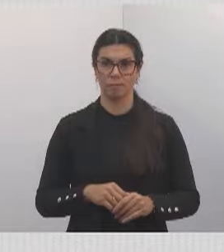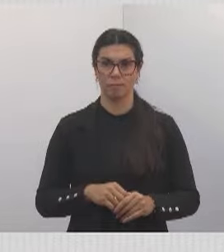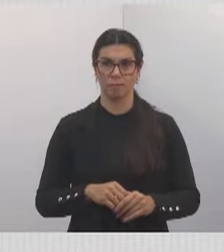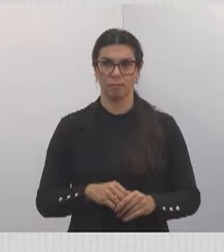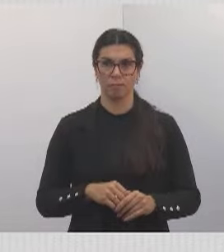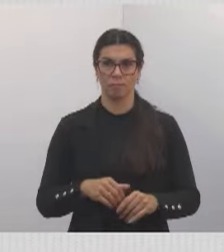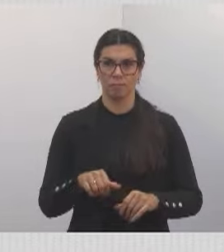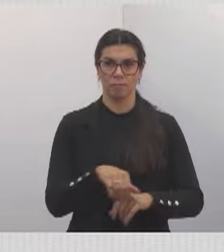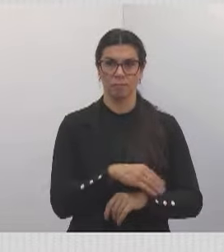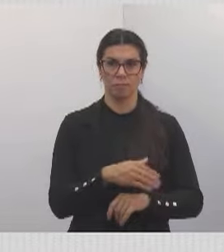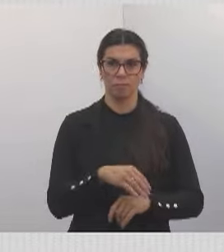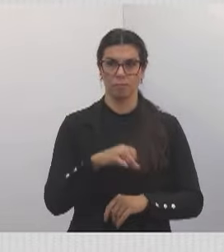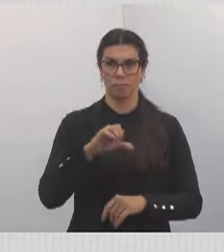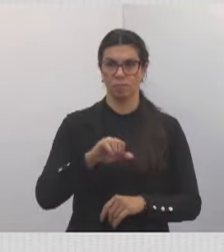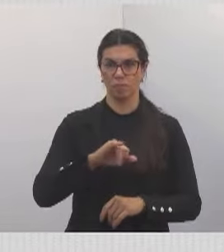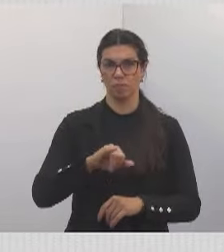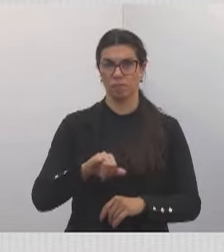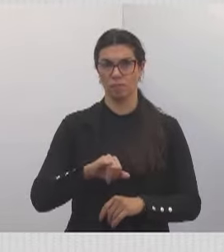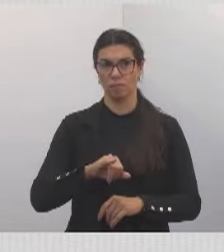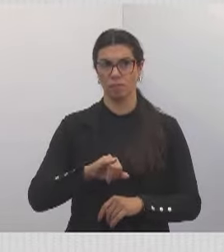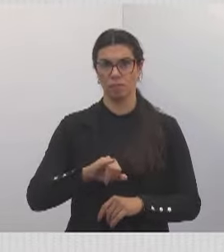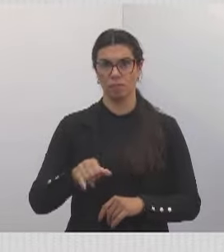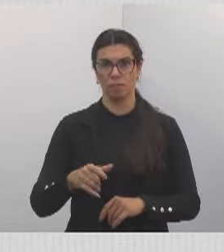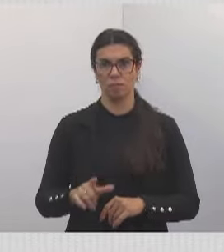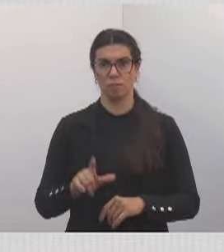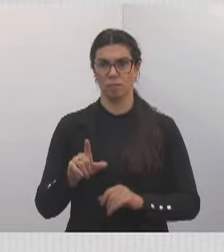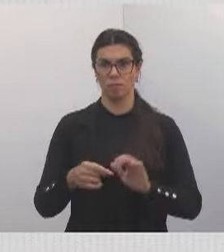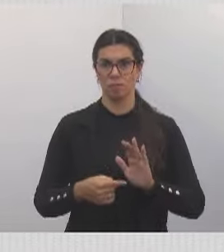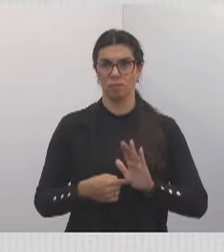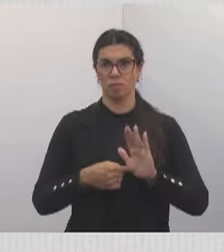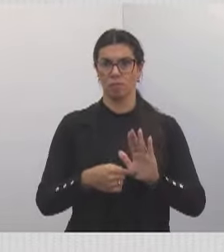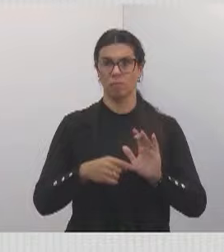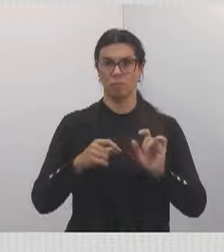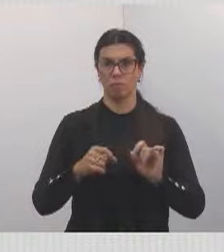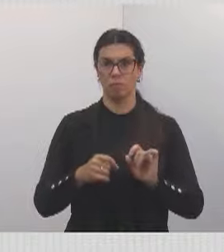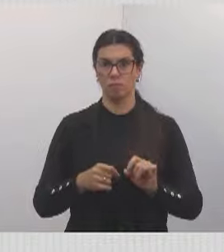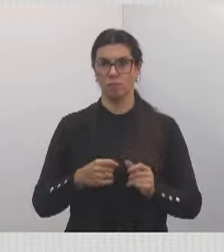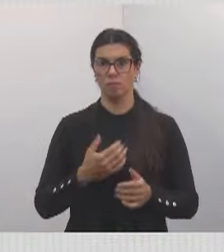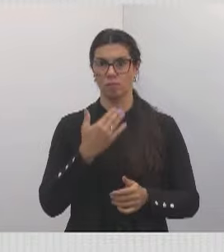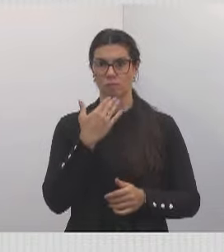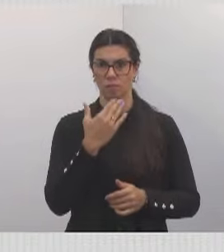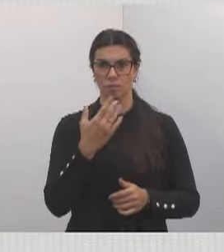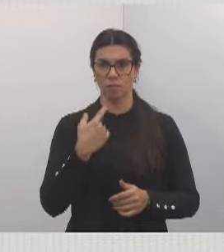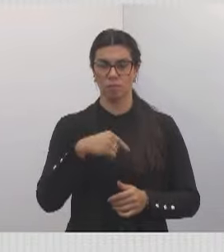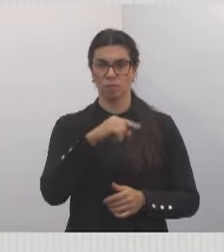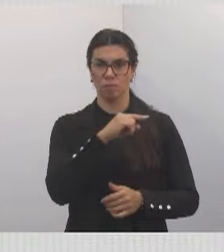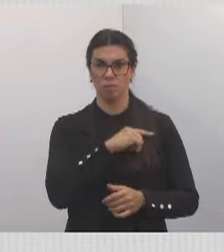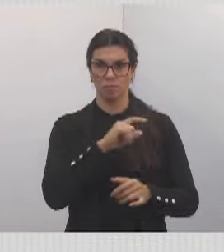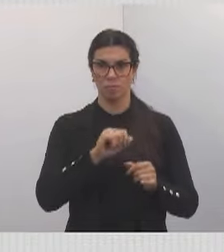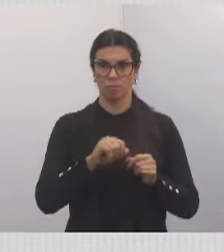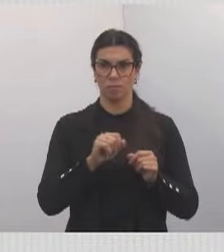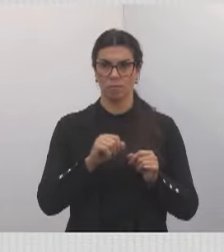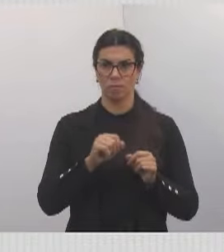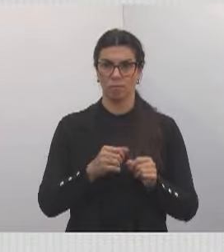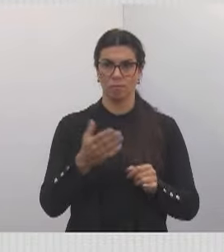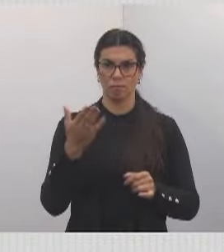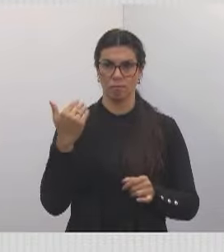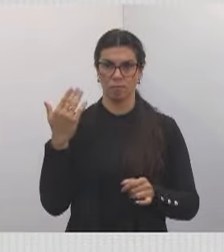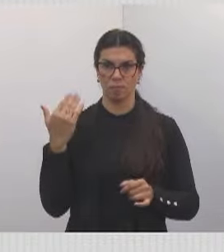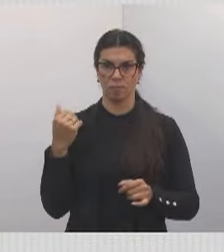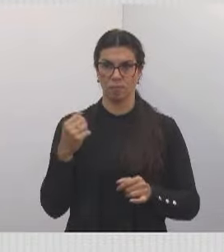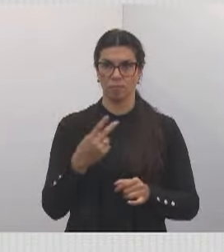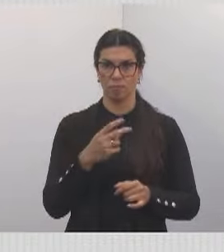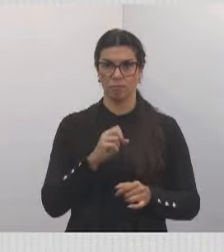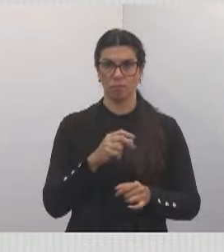Avenida 9 de Julho. Estou aqui hoje pra mostrar pra vocês que mais um pedido nosso foi atendido. Nós passamos aqui em